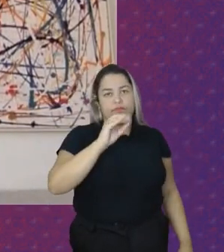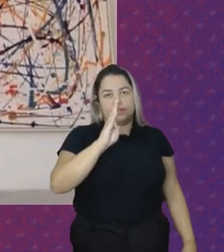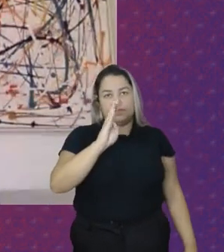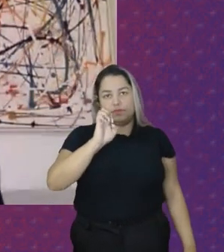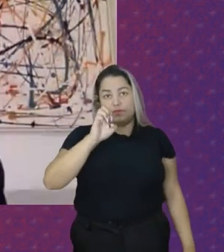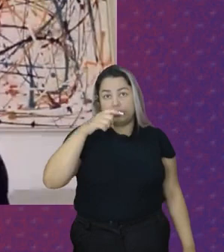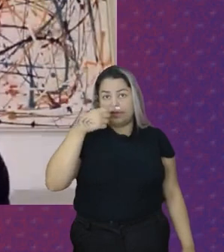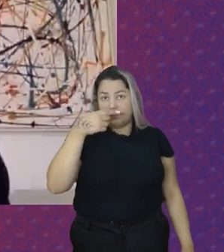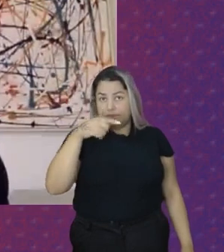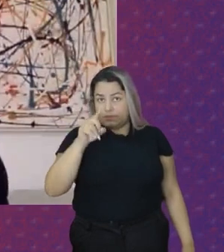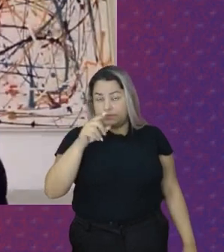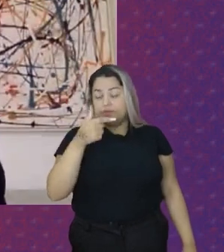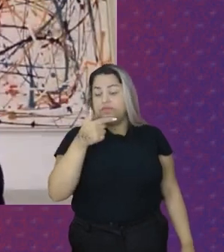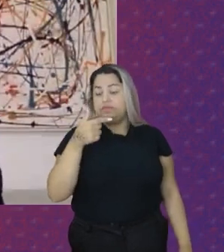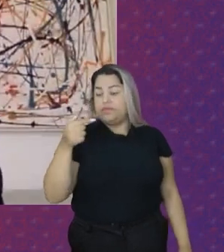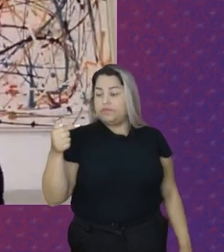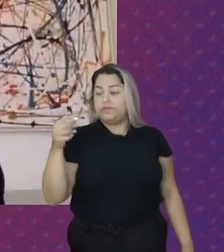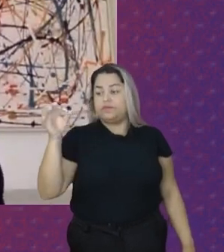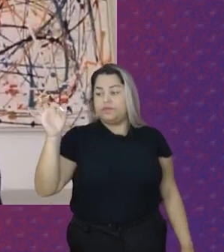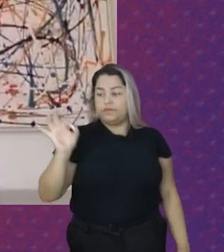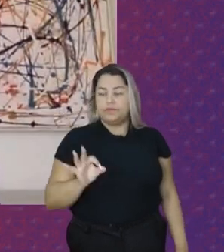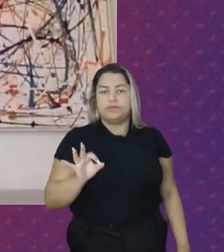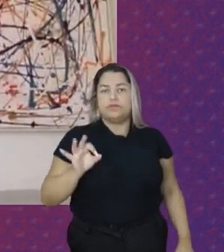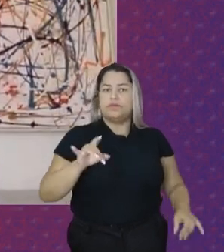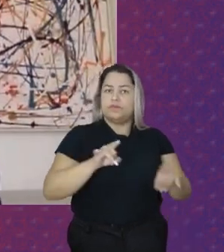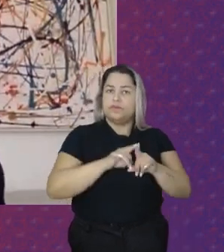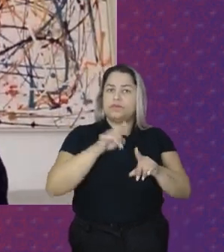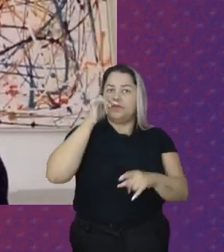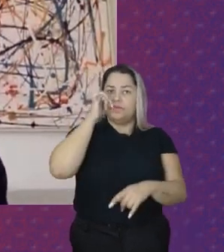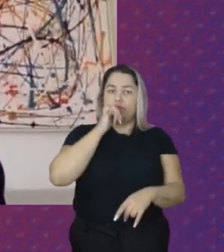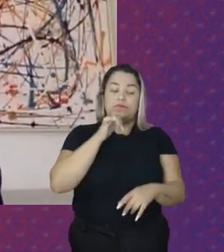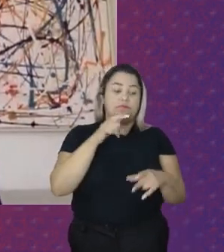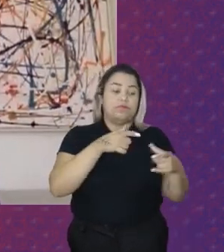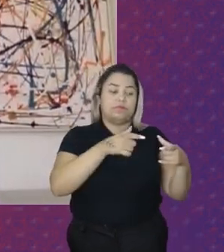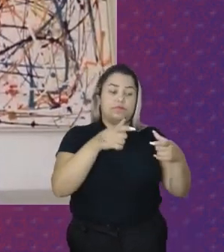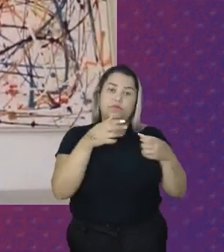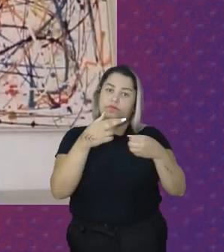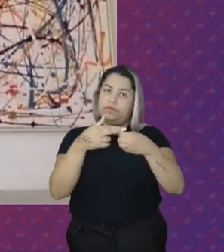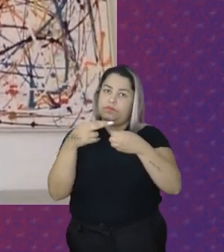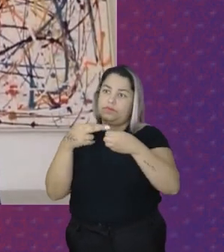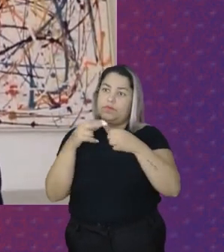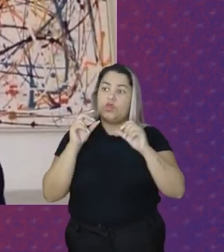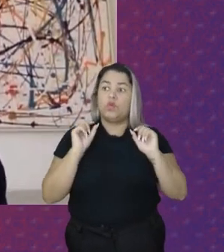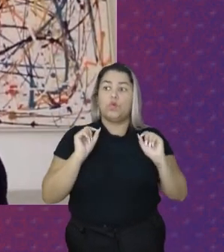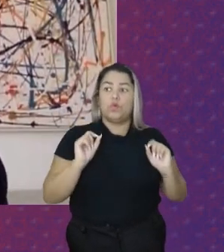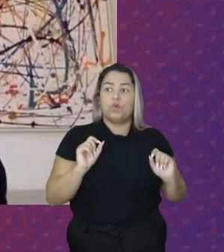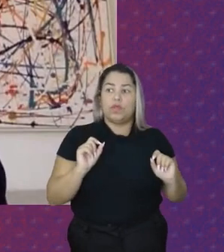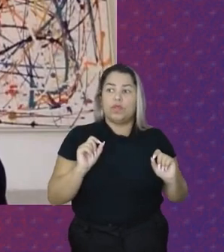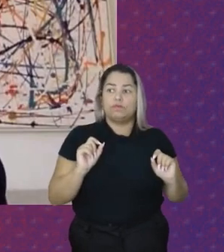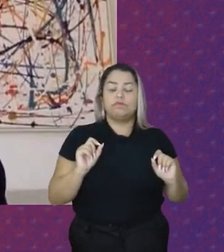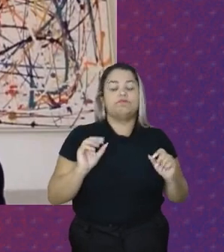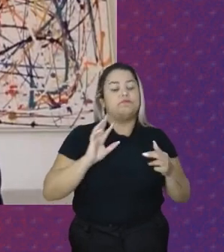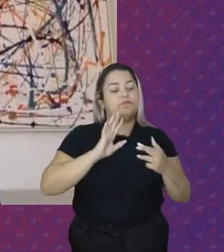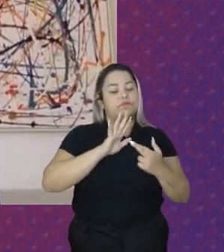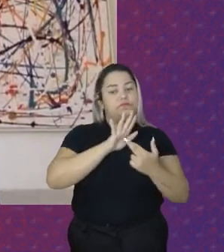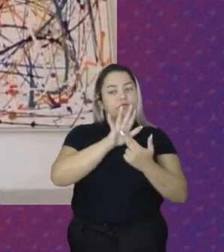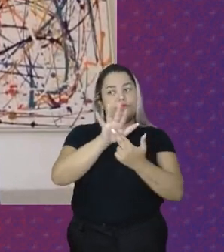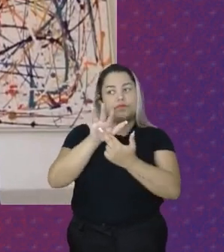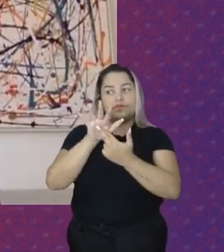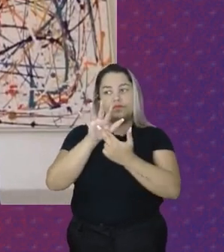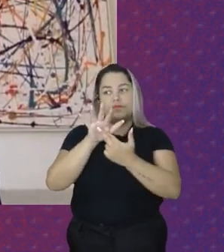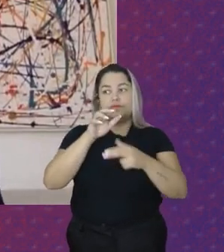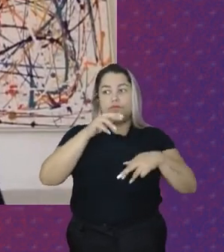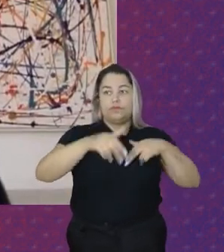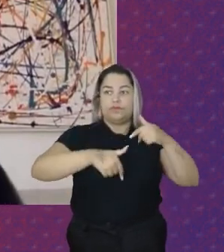27% Da ocupação Feminina Nesta região É representada Pelo trabalho